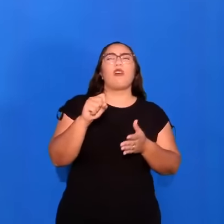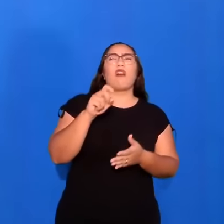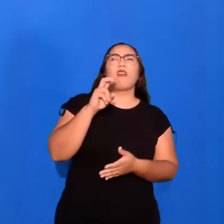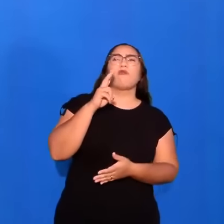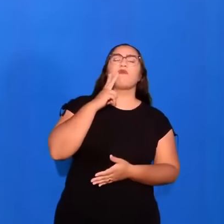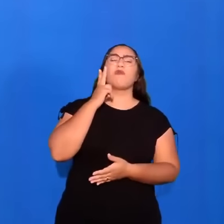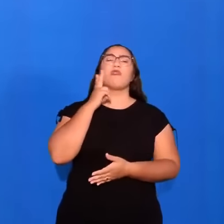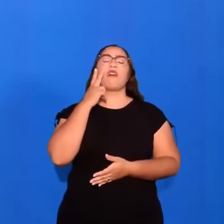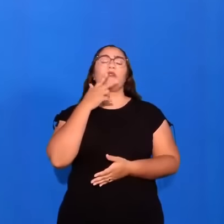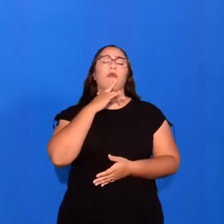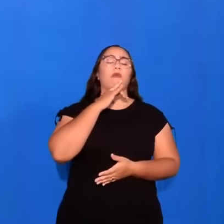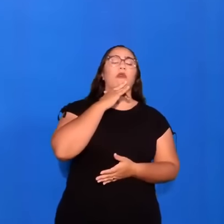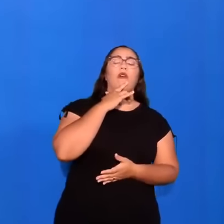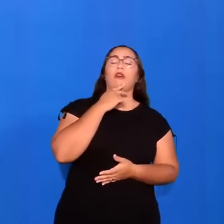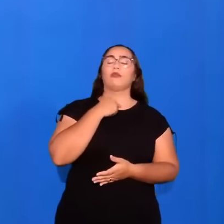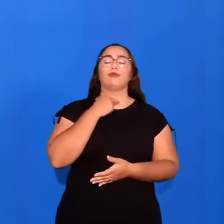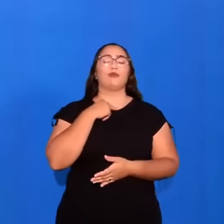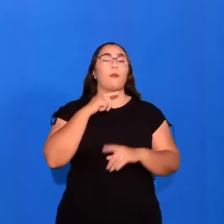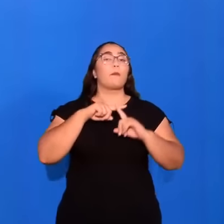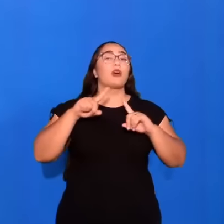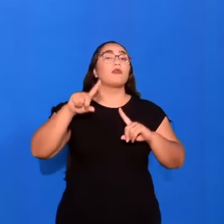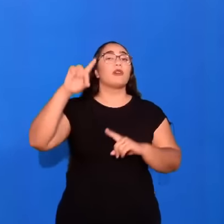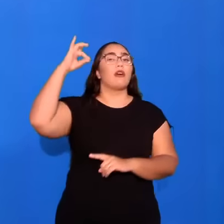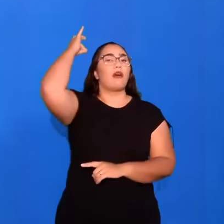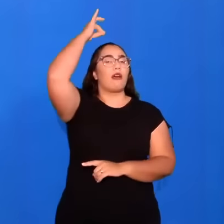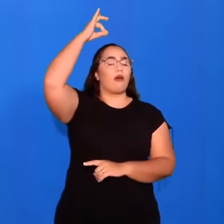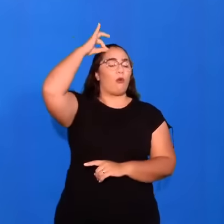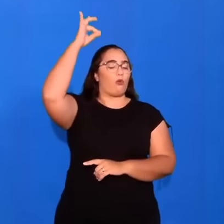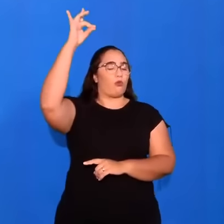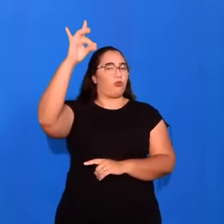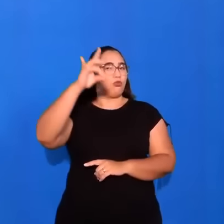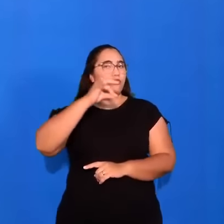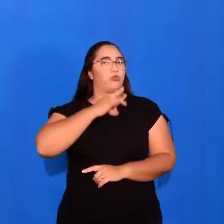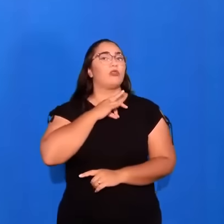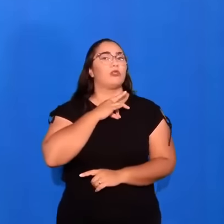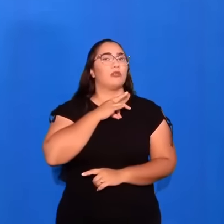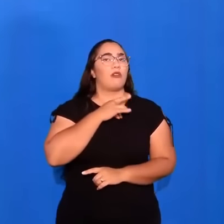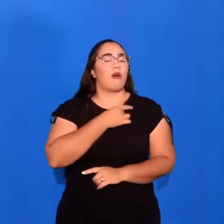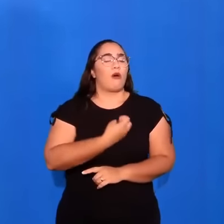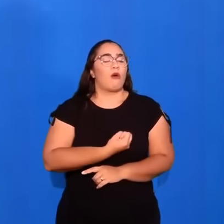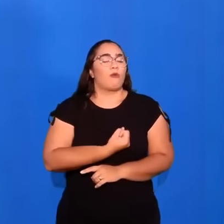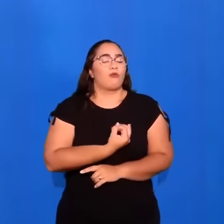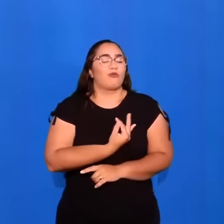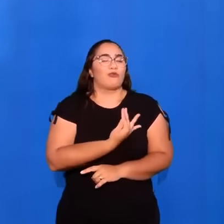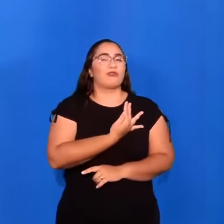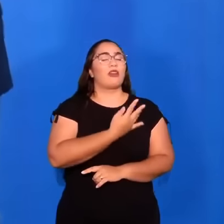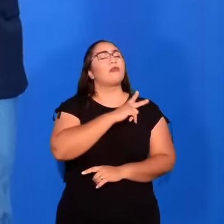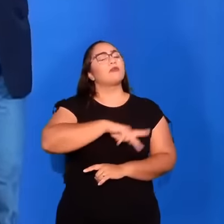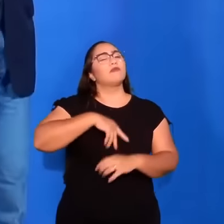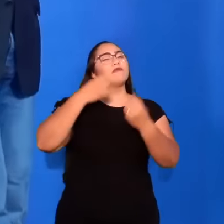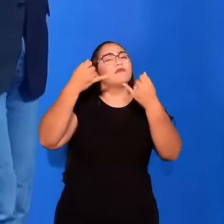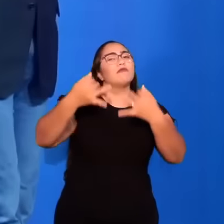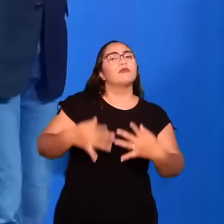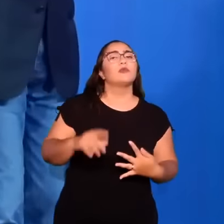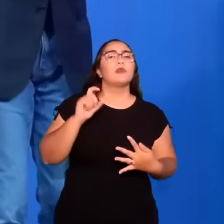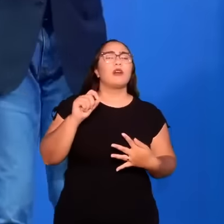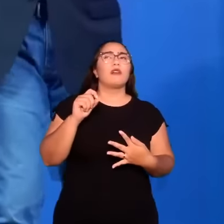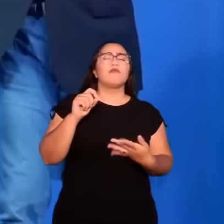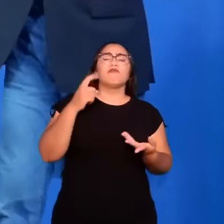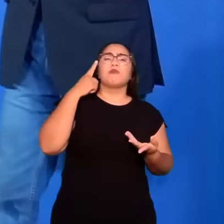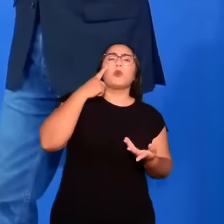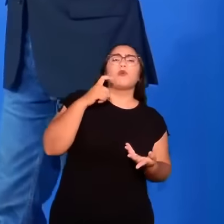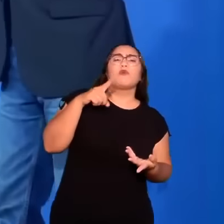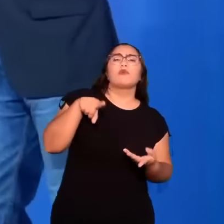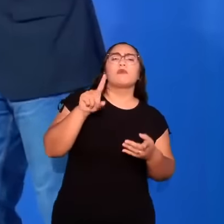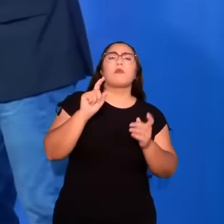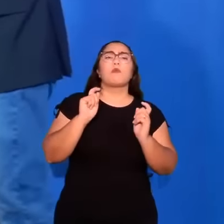dissolução, mas enchei-vos do meu Espírito. Paulo está dizendo, por que que